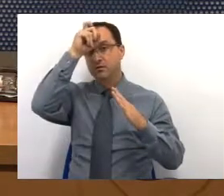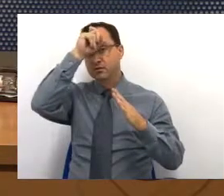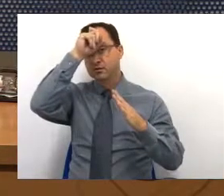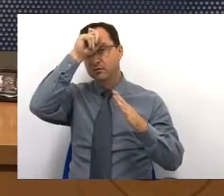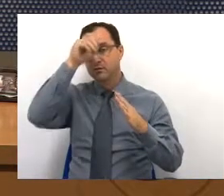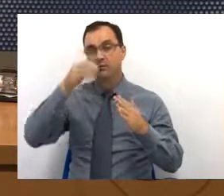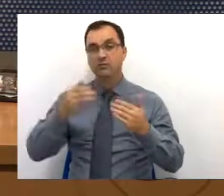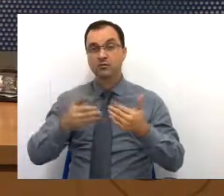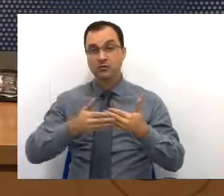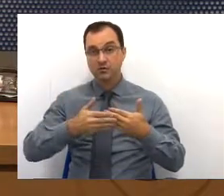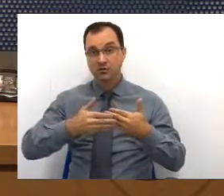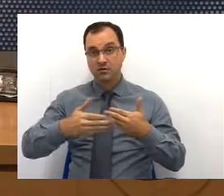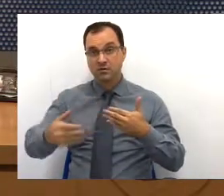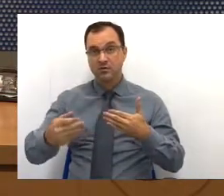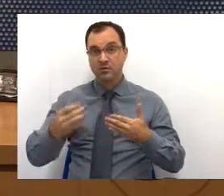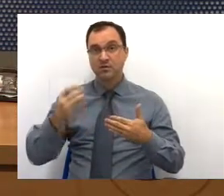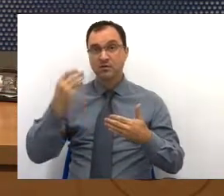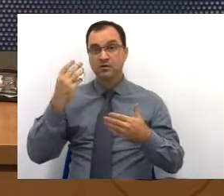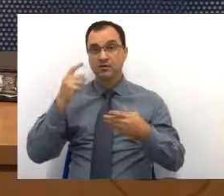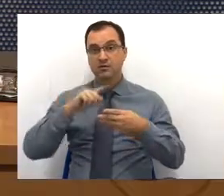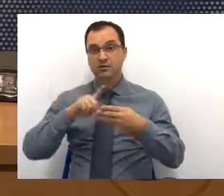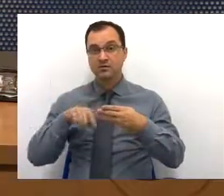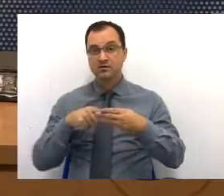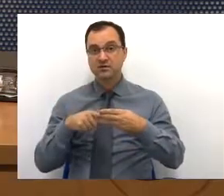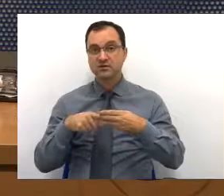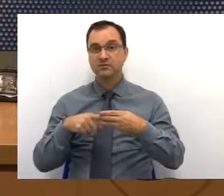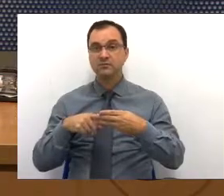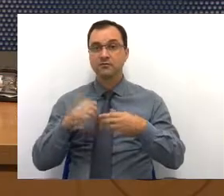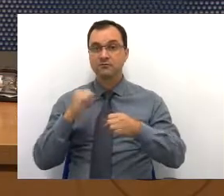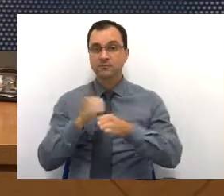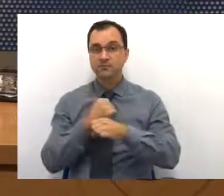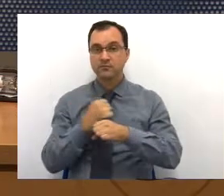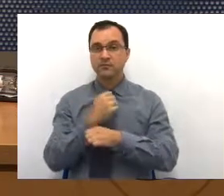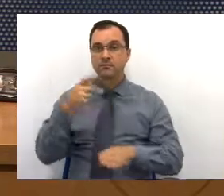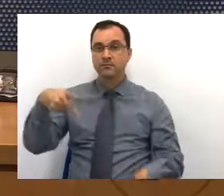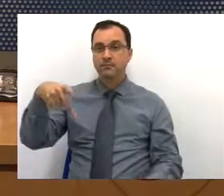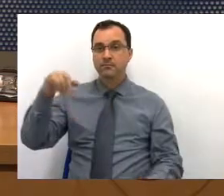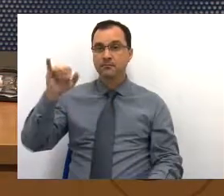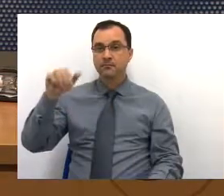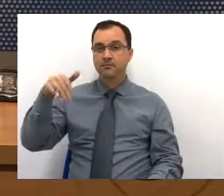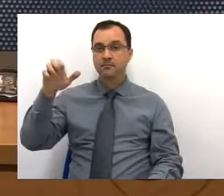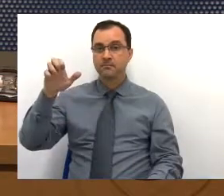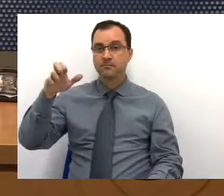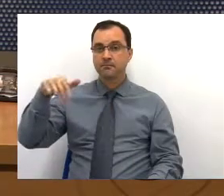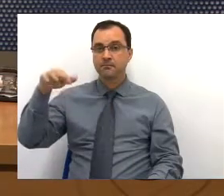terceira fase do Hospital dos Pimentas, que é